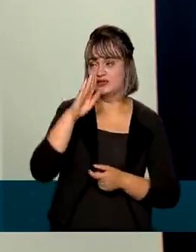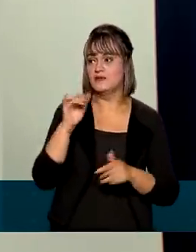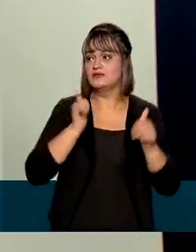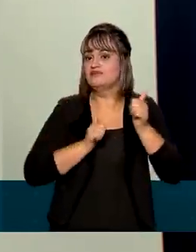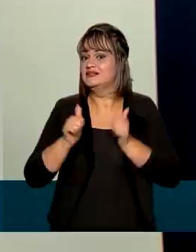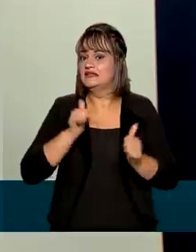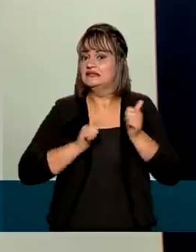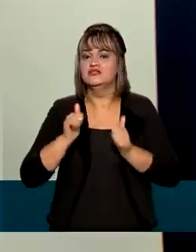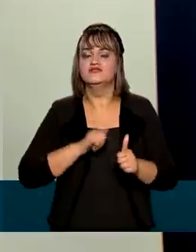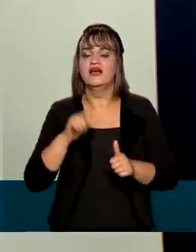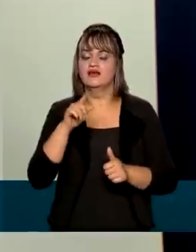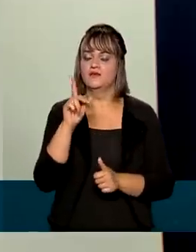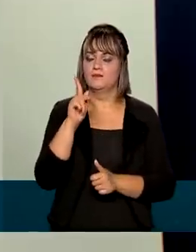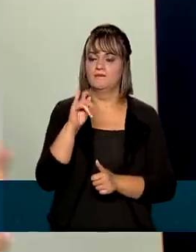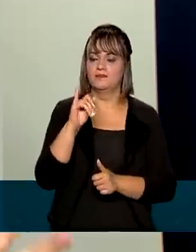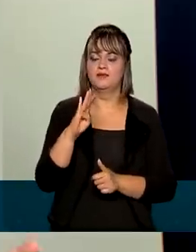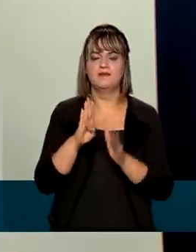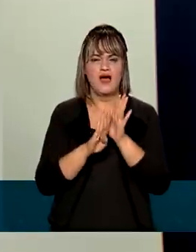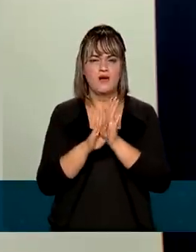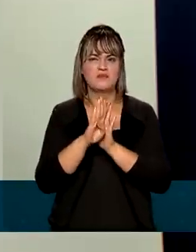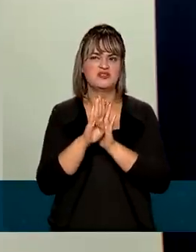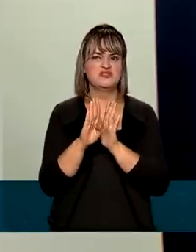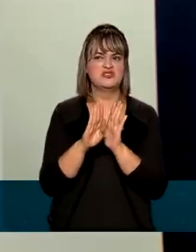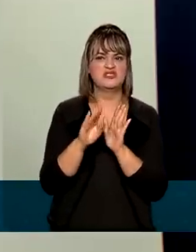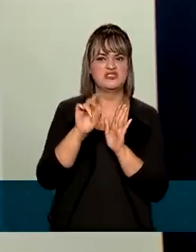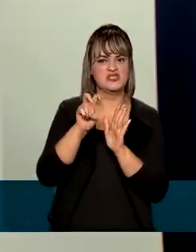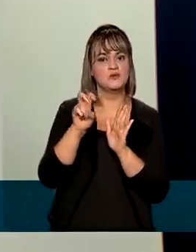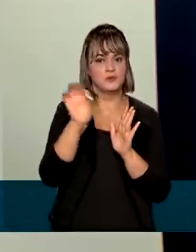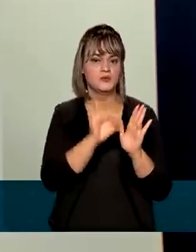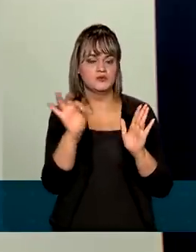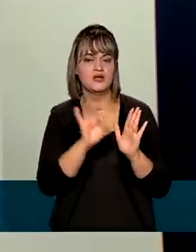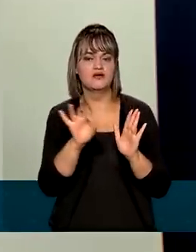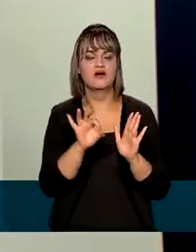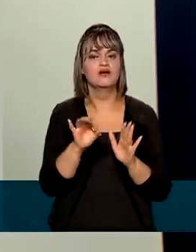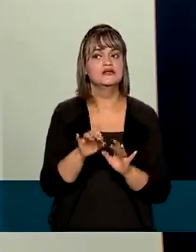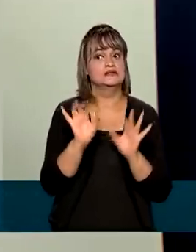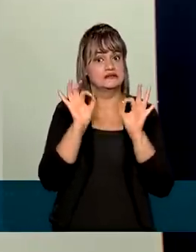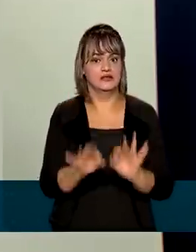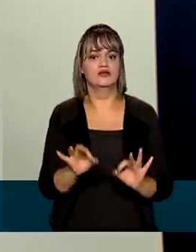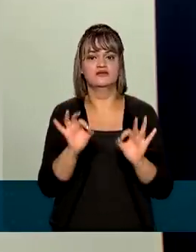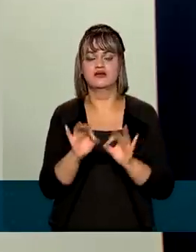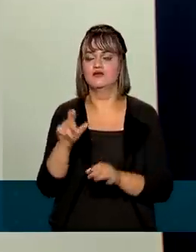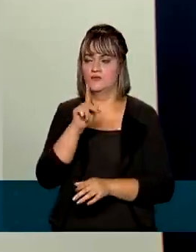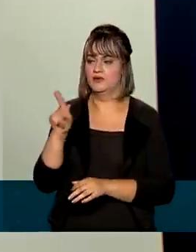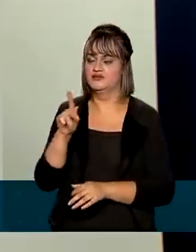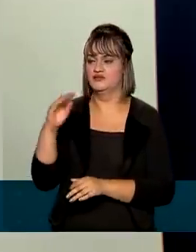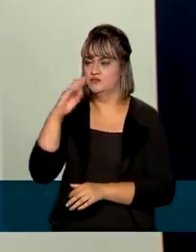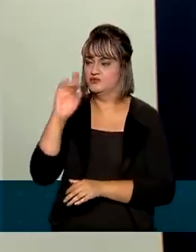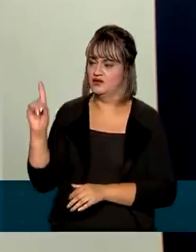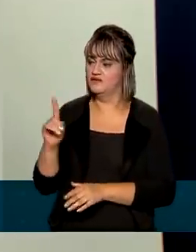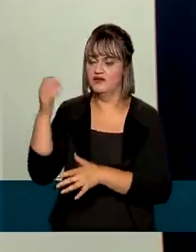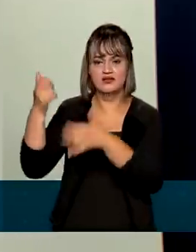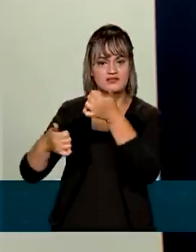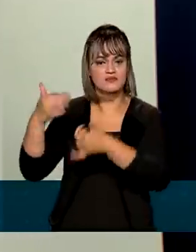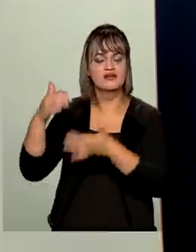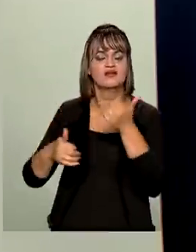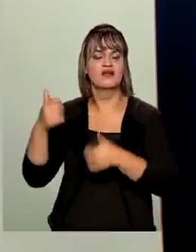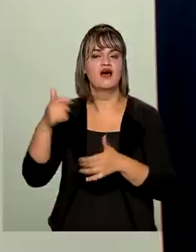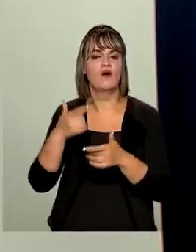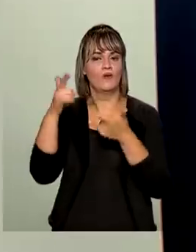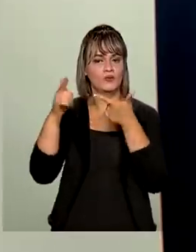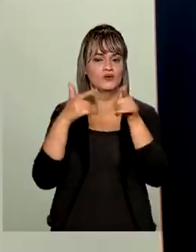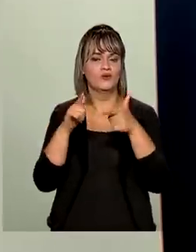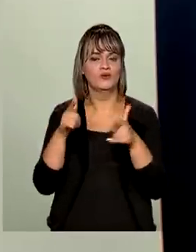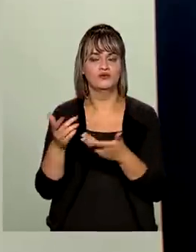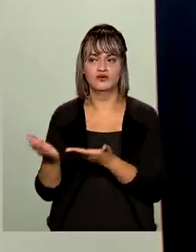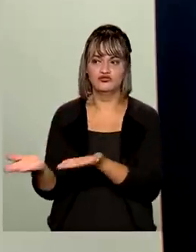expectativas são de que o PIB cresça esse ano alguma coisa em torno de 5%, e certamente o presidente vai aproveitar o seu espaço para buscar